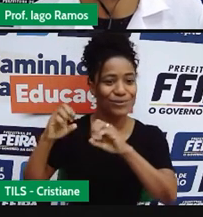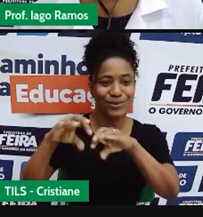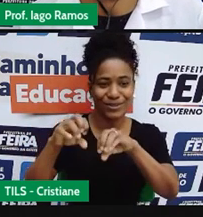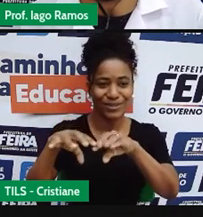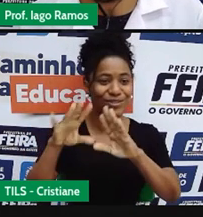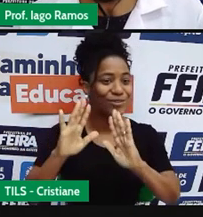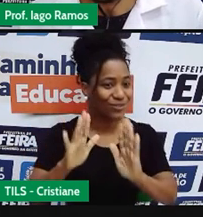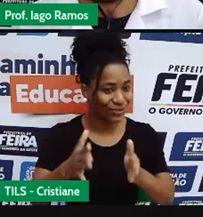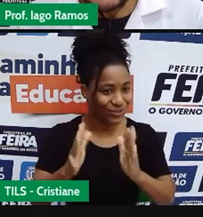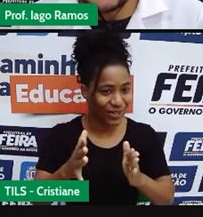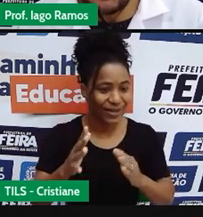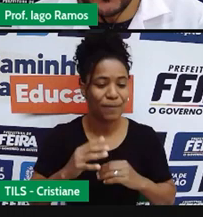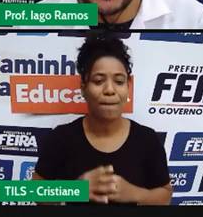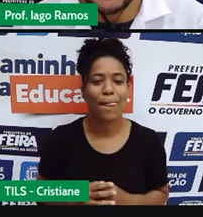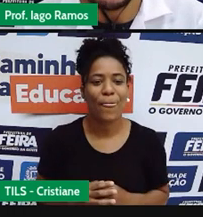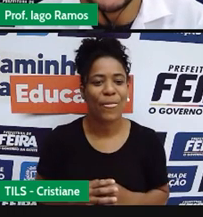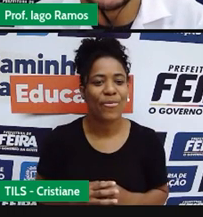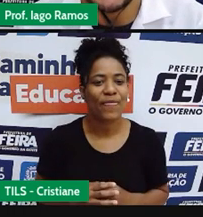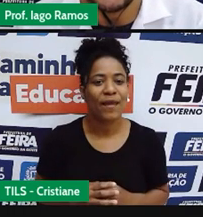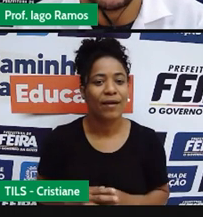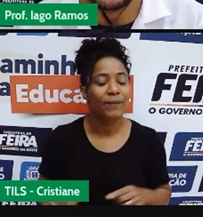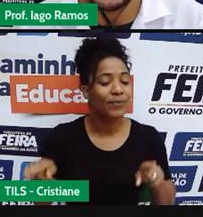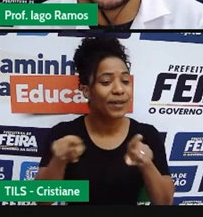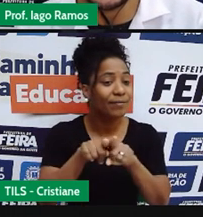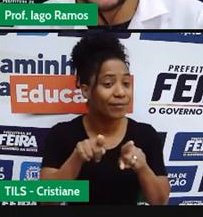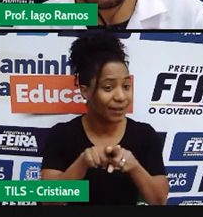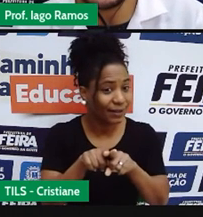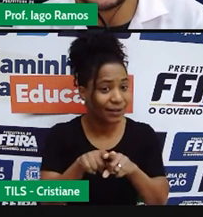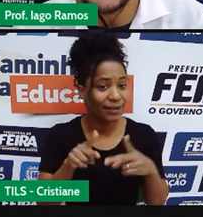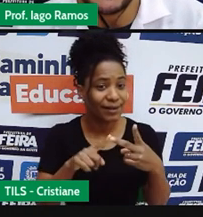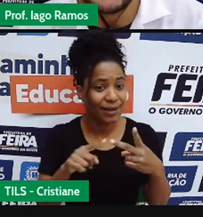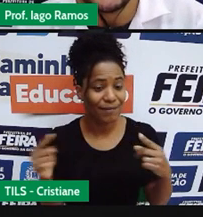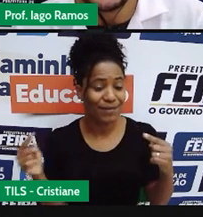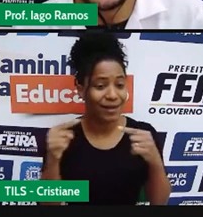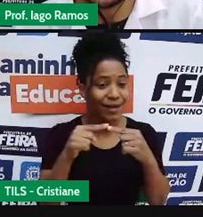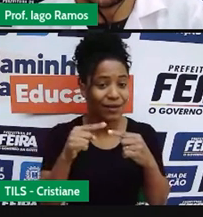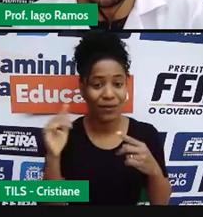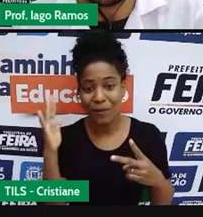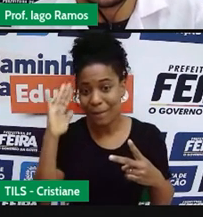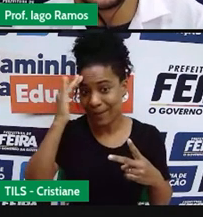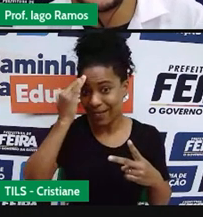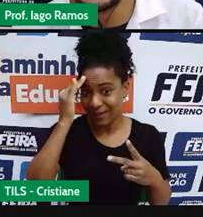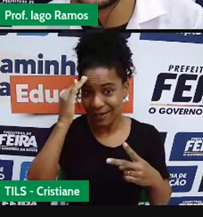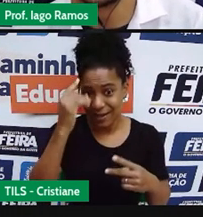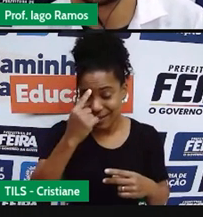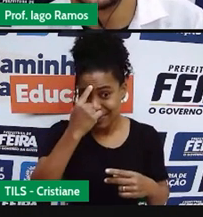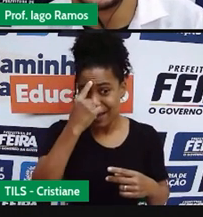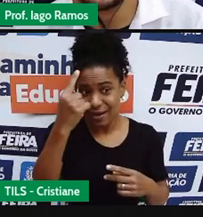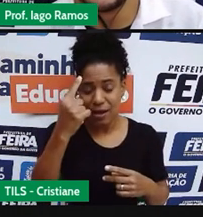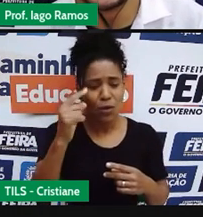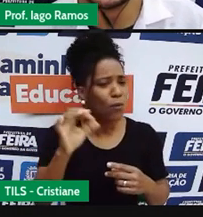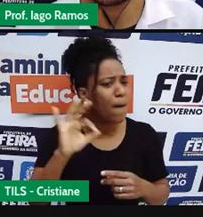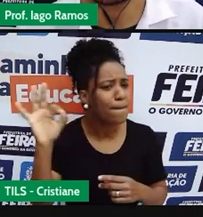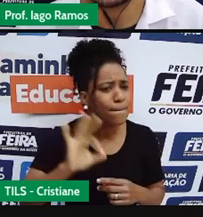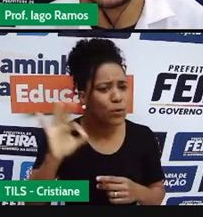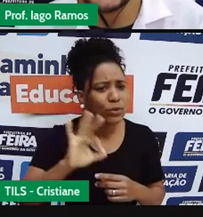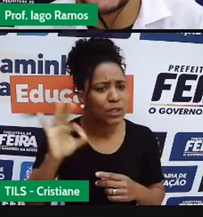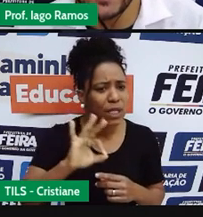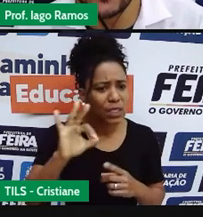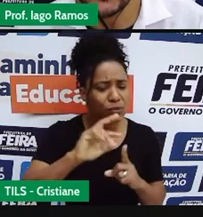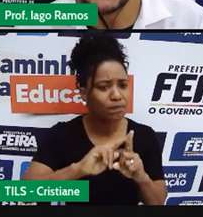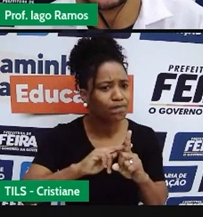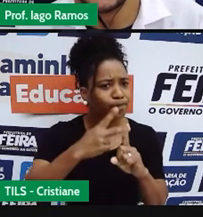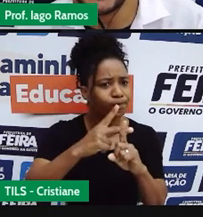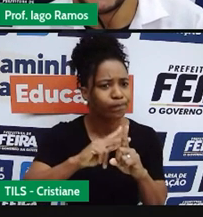E o mais importante para essa aula foi a gente aplicar e compreender a ideia de percentuais